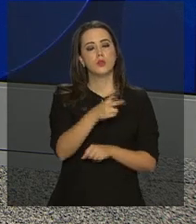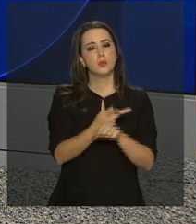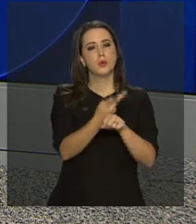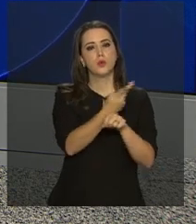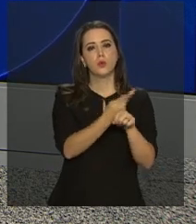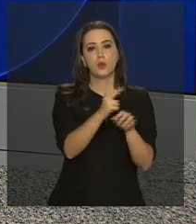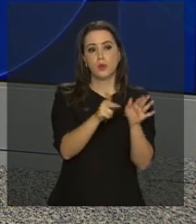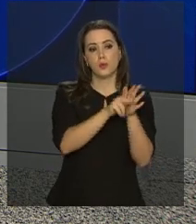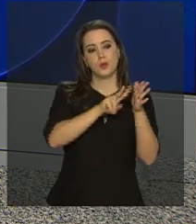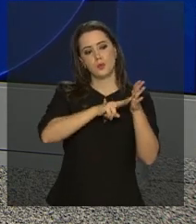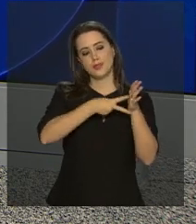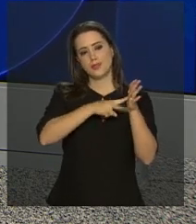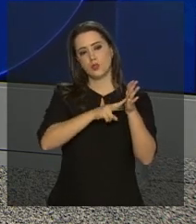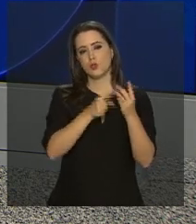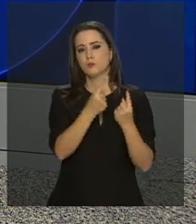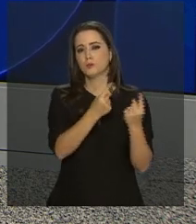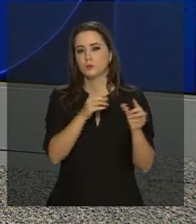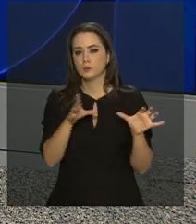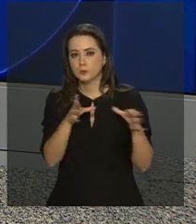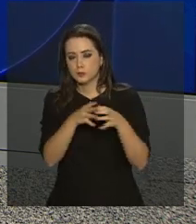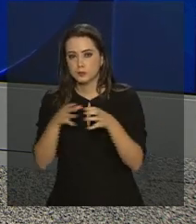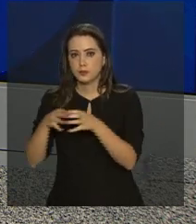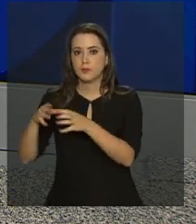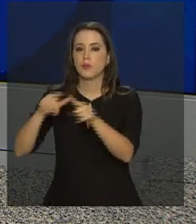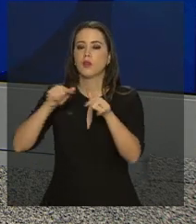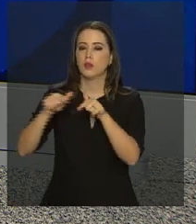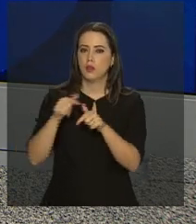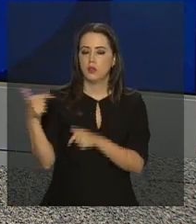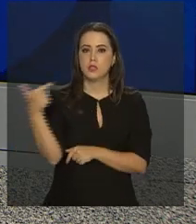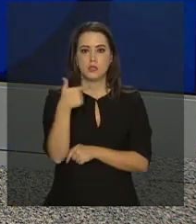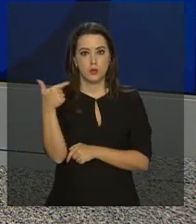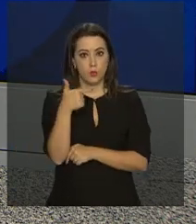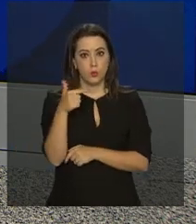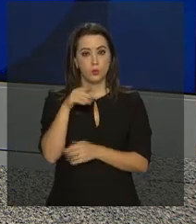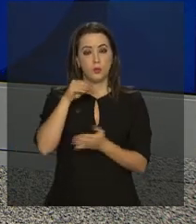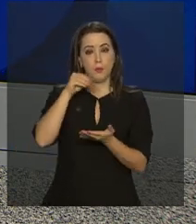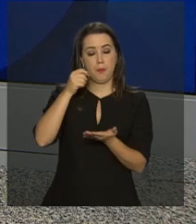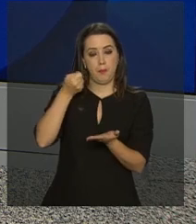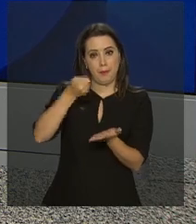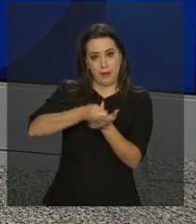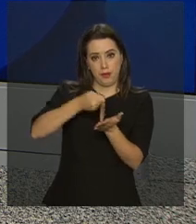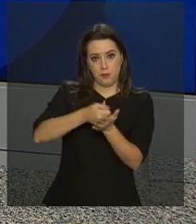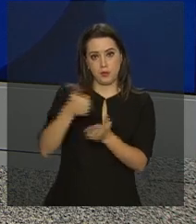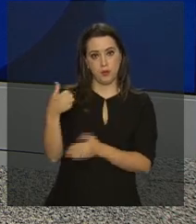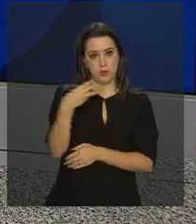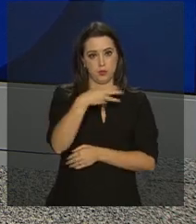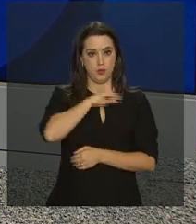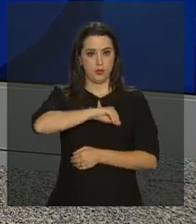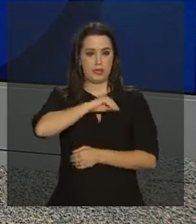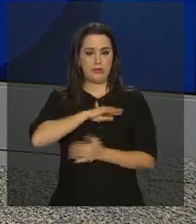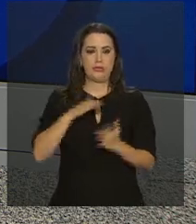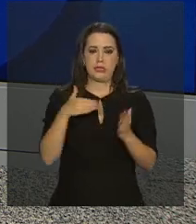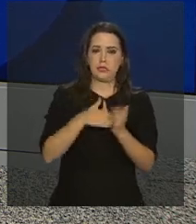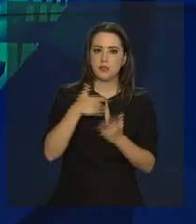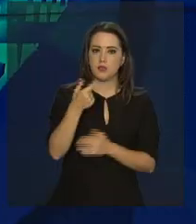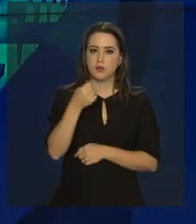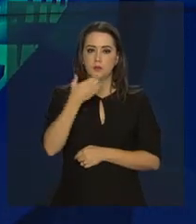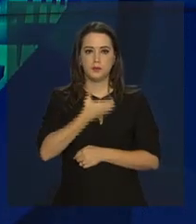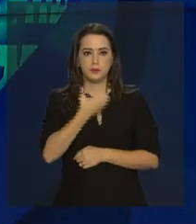orientação no sindicato de cada categoria. A segunda parcela do 13º deve ser paga até o dia 20 de dezembro.